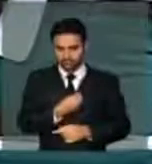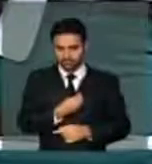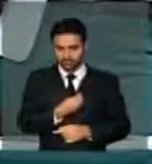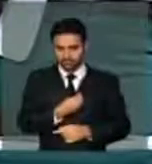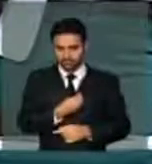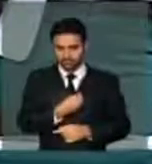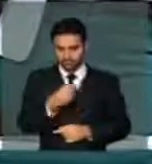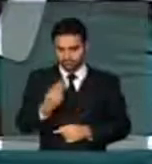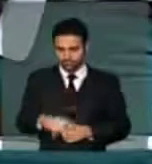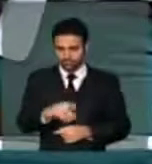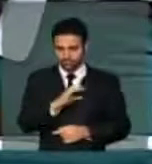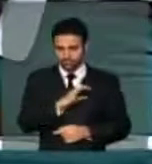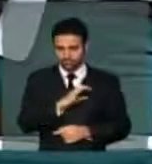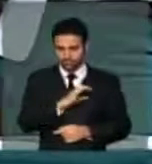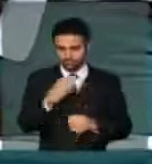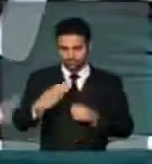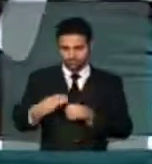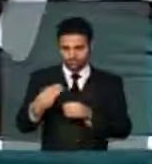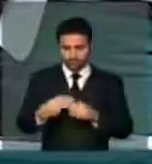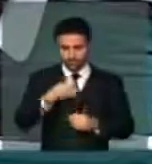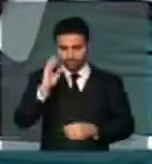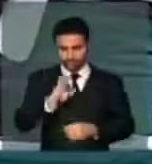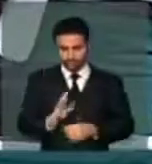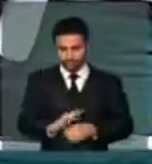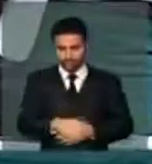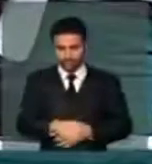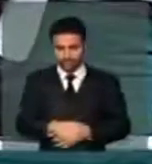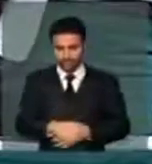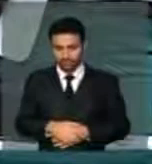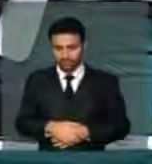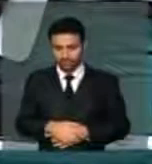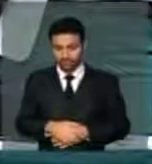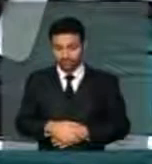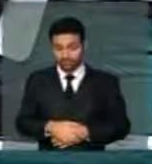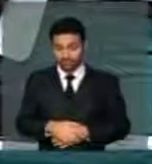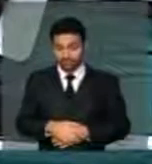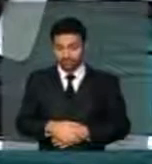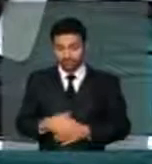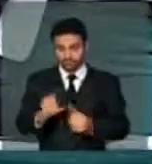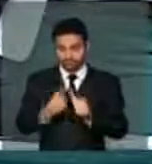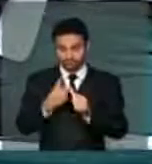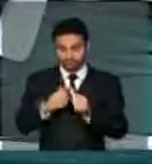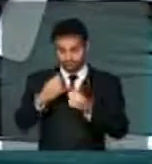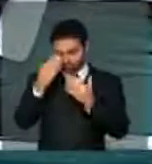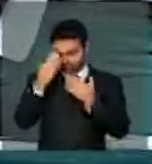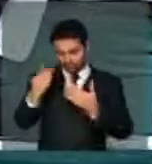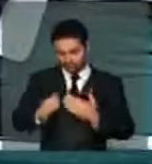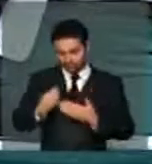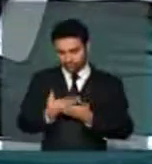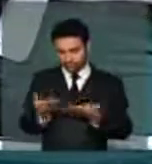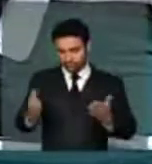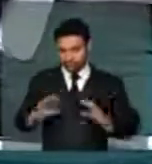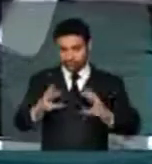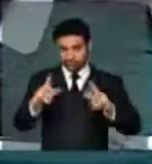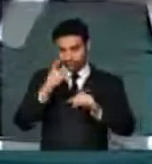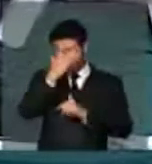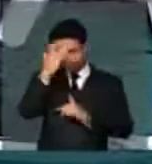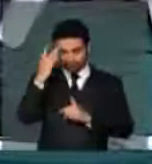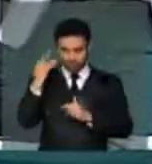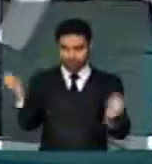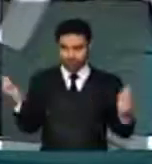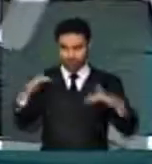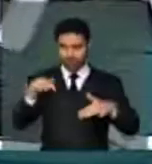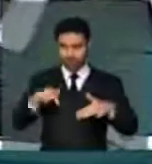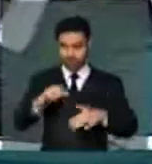os municípios brasileiros. Antes de encerrar, eu quero aqui primeiro agradecer a participação de todos aqueles que vieram